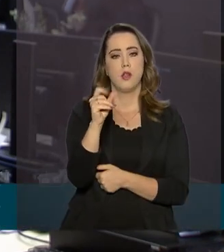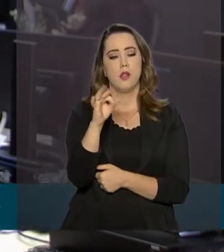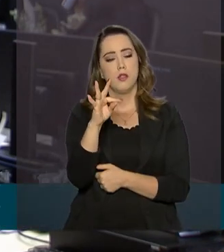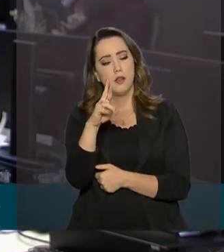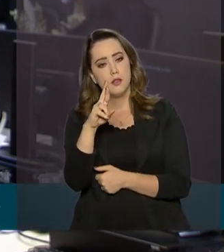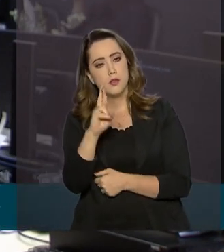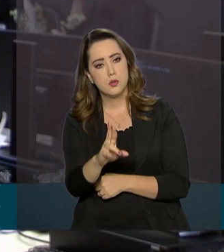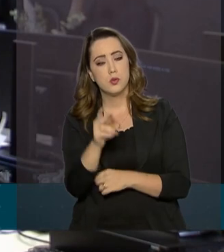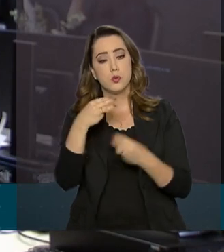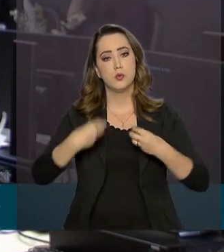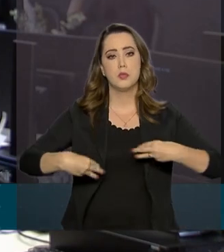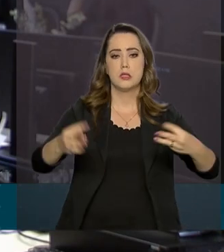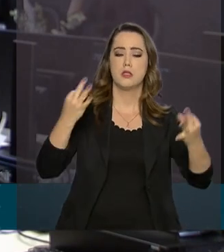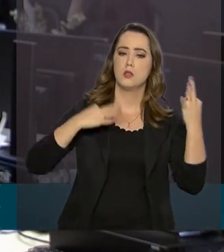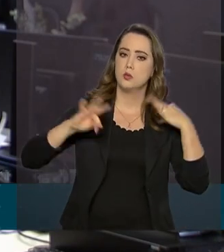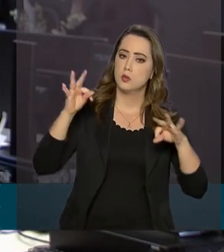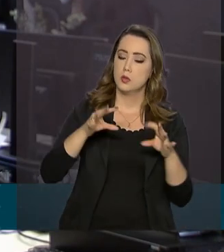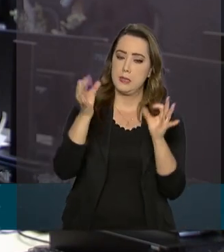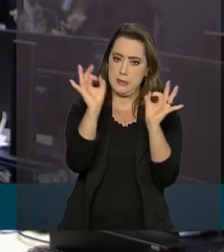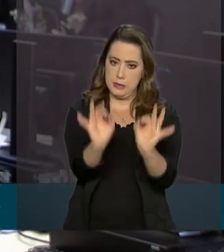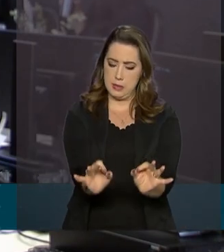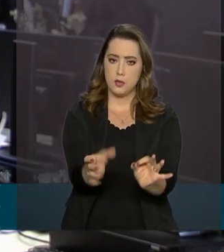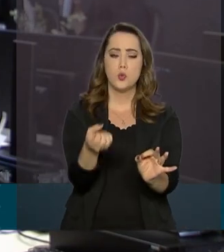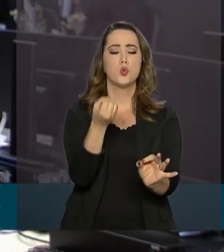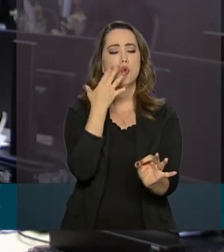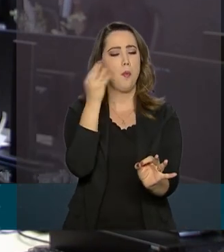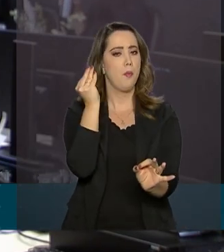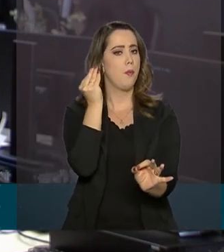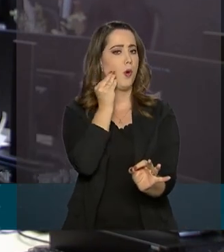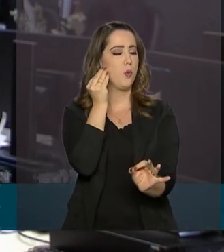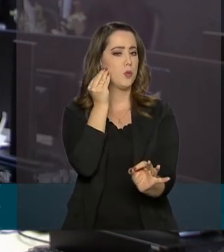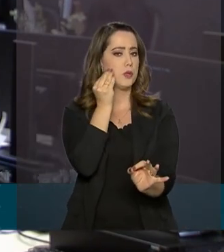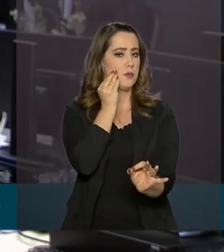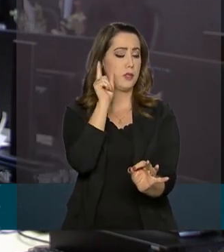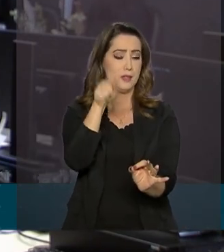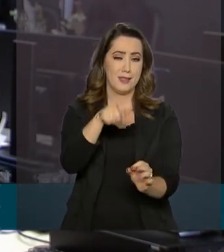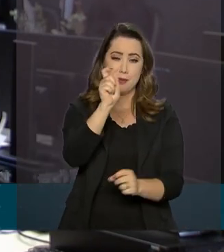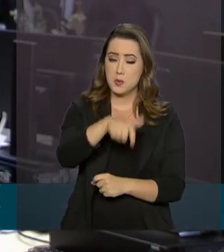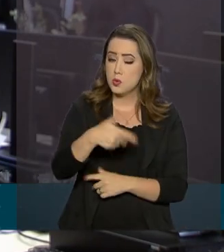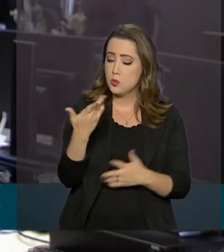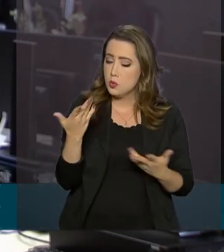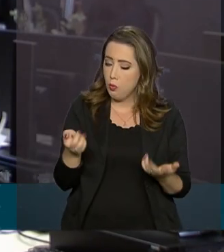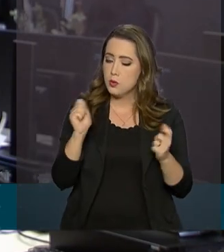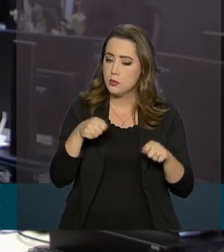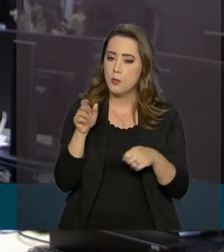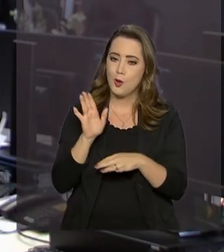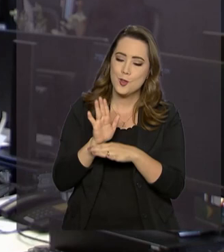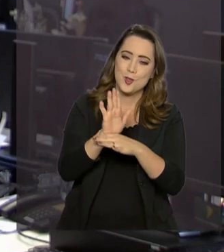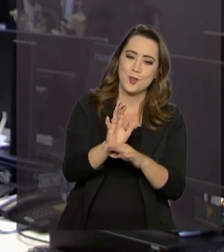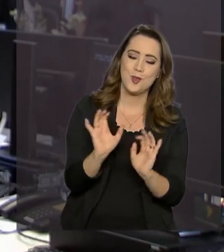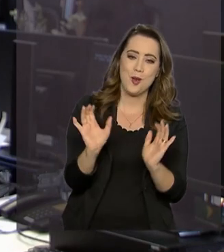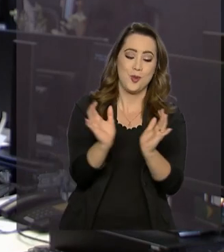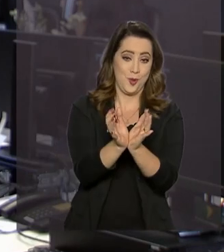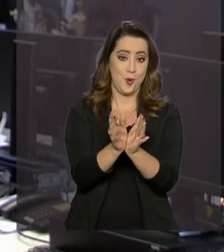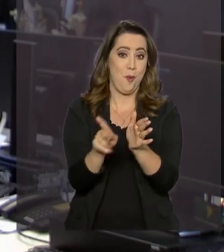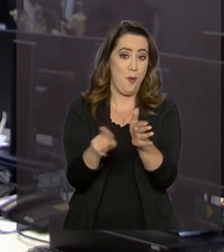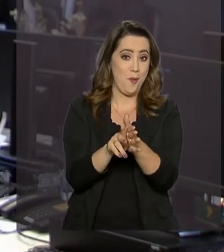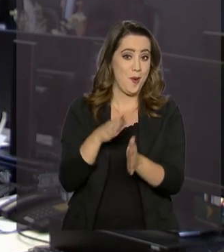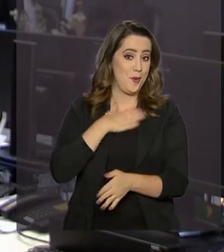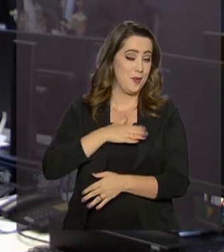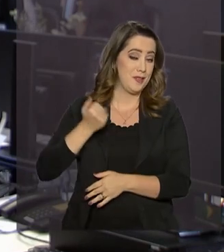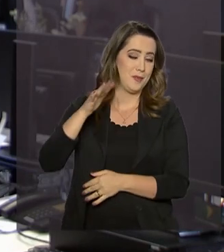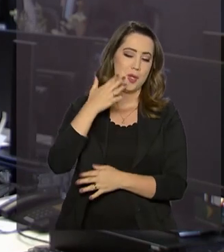Ministério do Turismo. Com a certeza de uma boa experiência, os torcedores podem apoiar suas seleções com